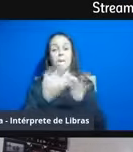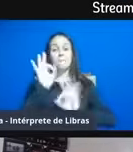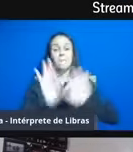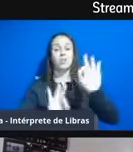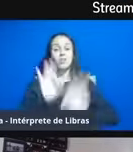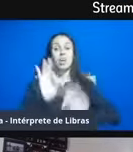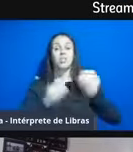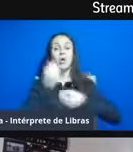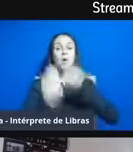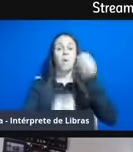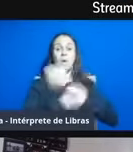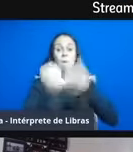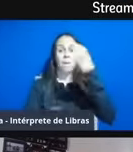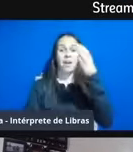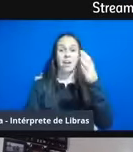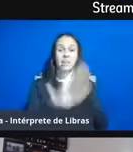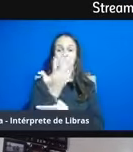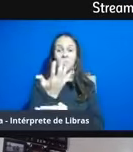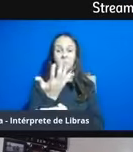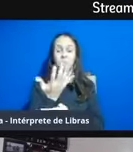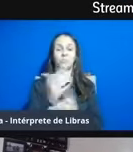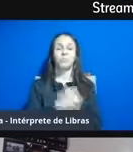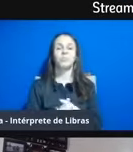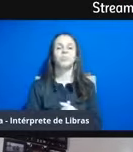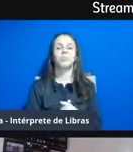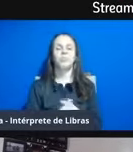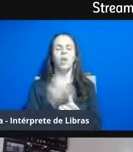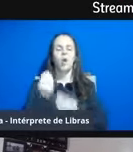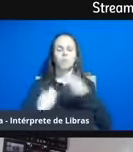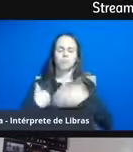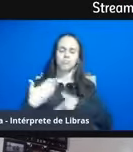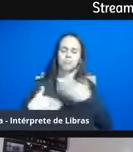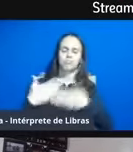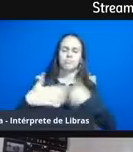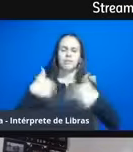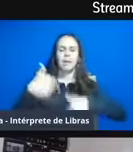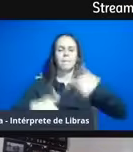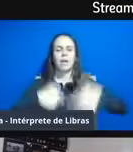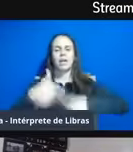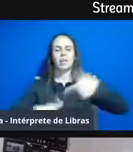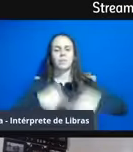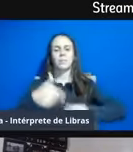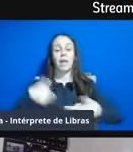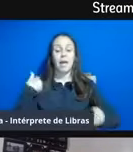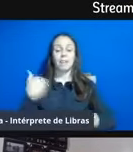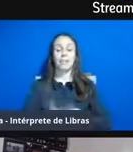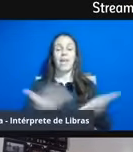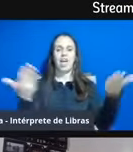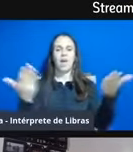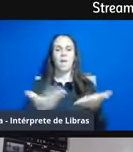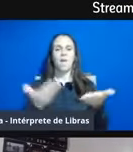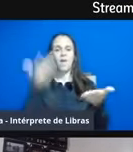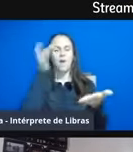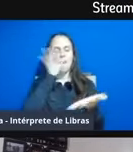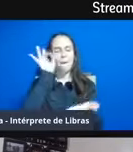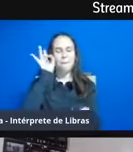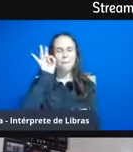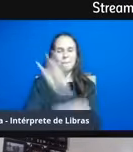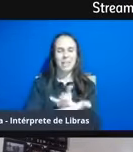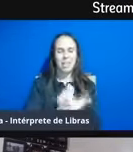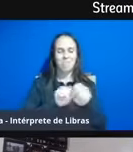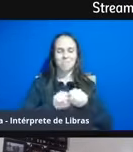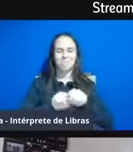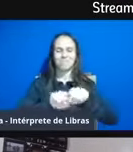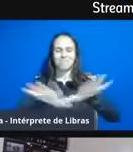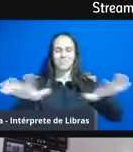pouquinho essa concepção de como se desenvolveu esse trabalho até chegar hoje a concretizar esse livro e poder chegar, então,